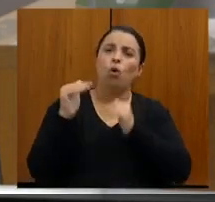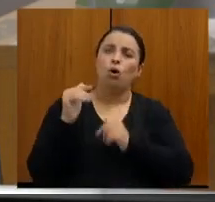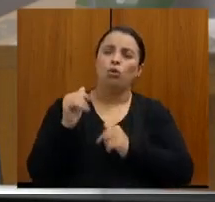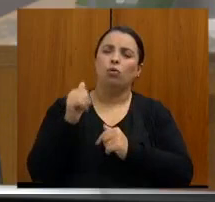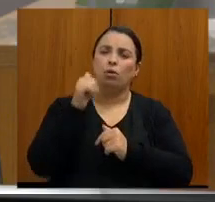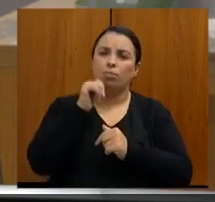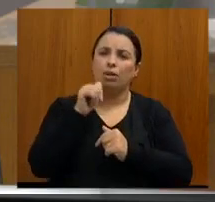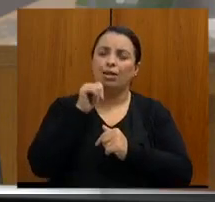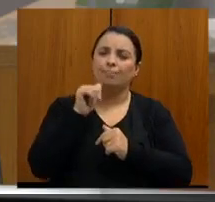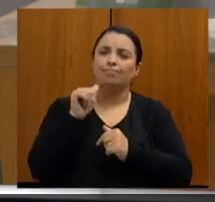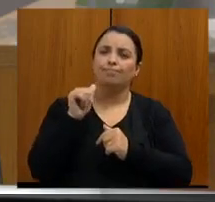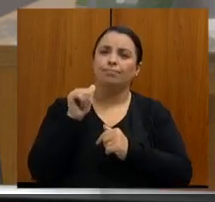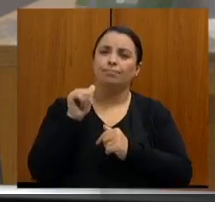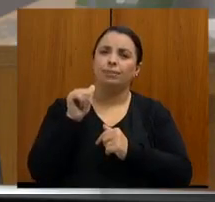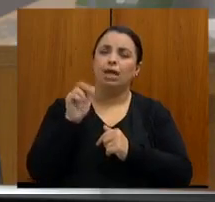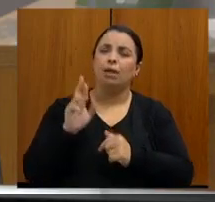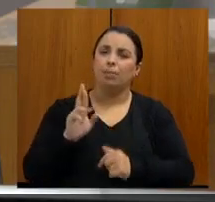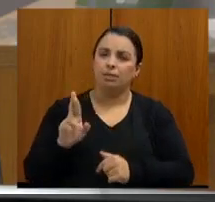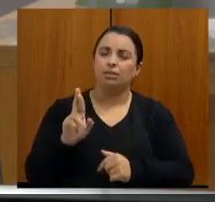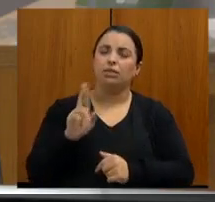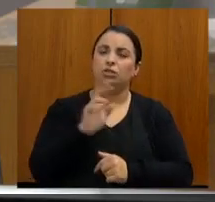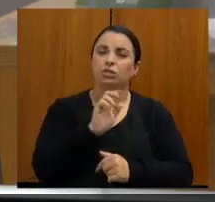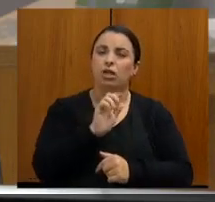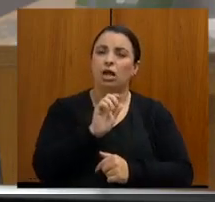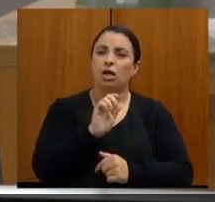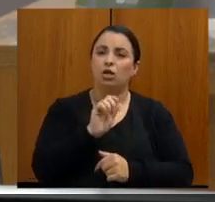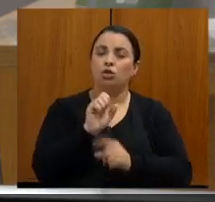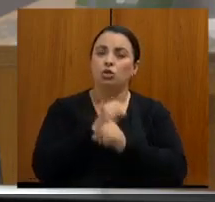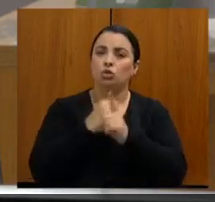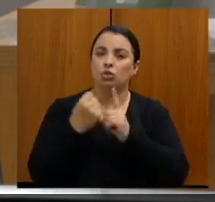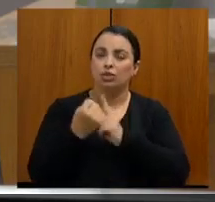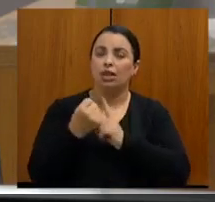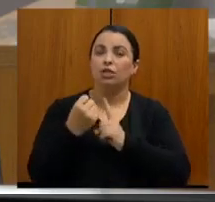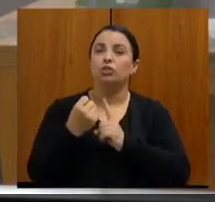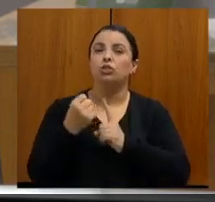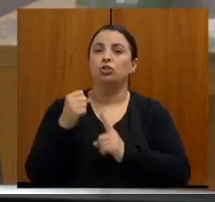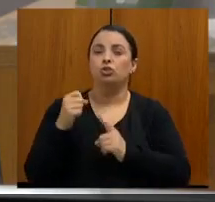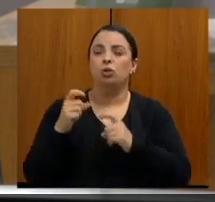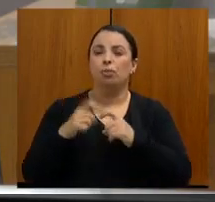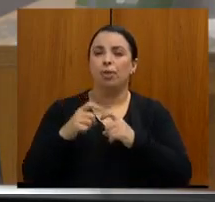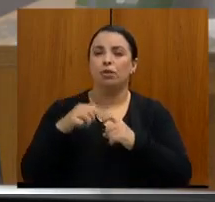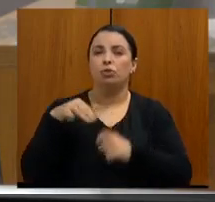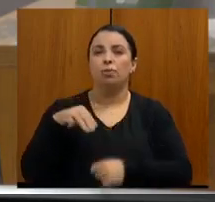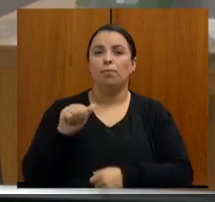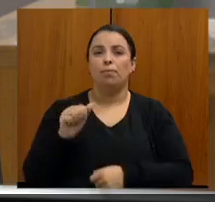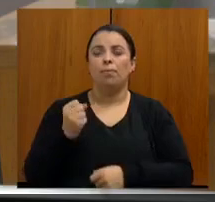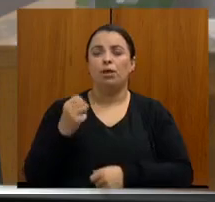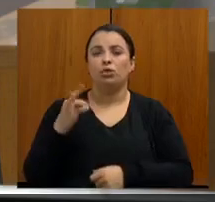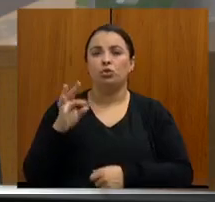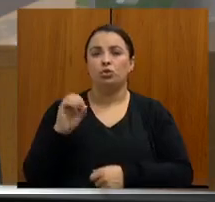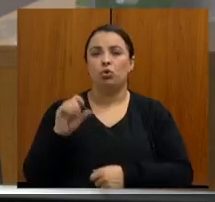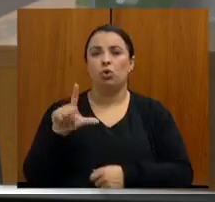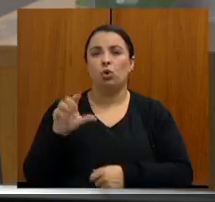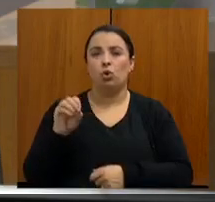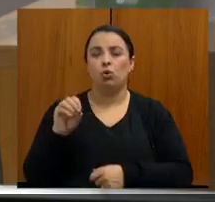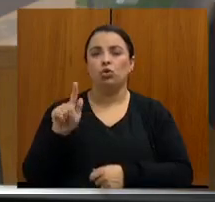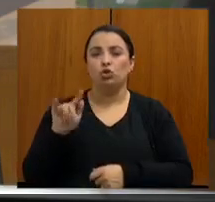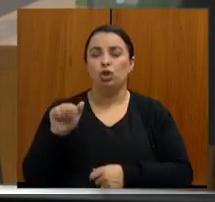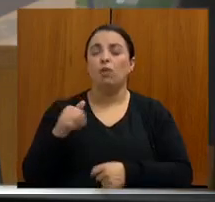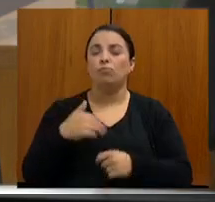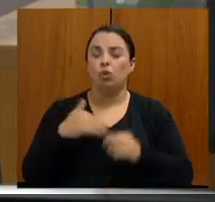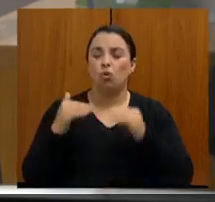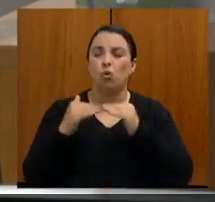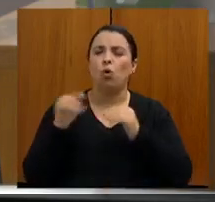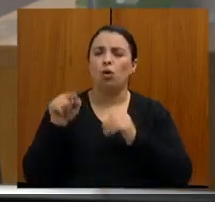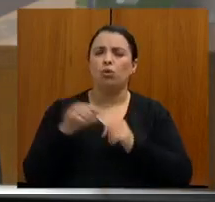no sentido de que, não só em relação ao câncer, mas a outras enfermidades, outras condições de saúde, nós precisamos